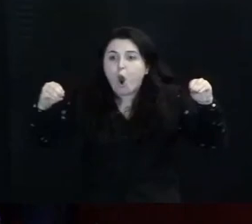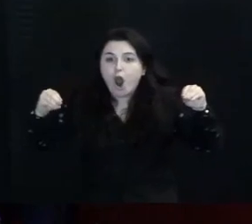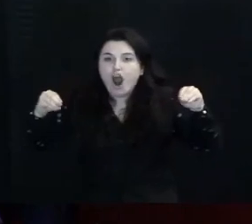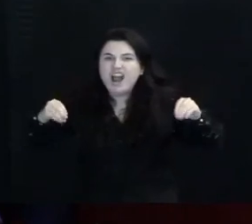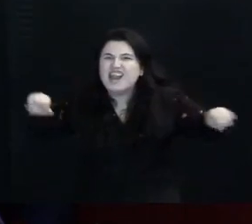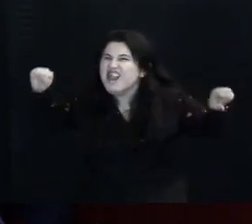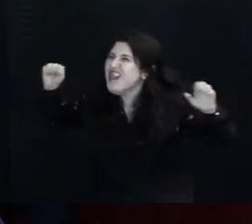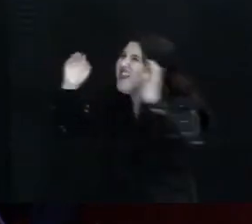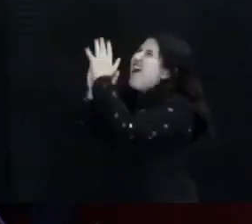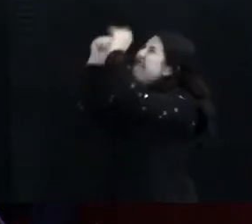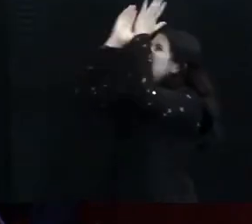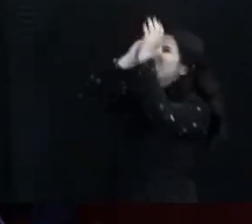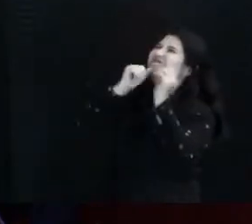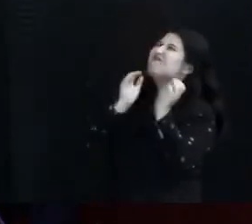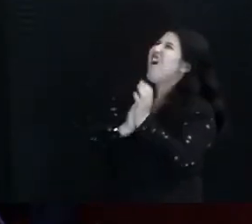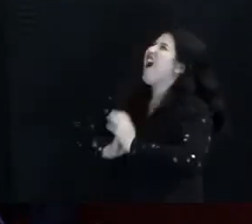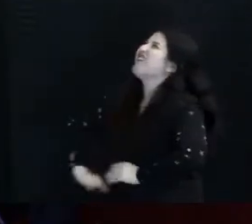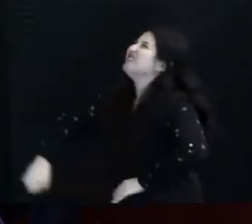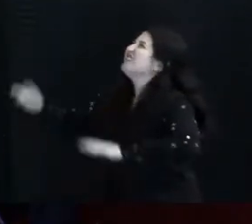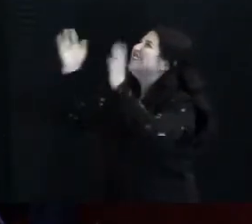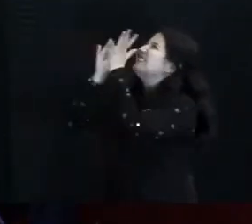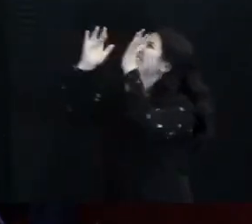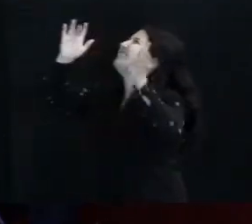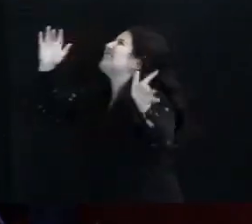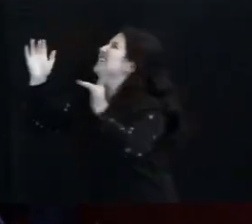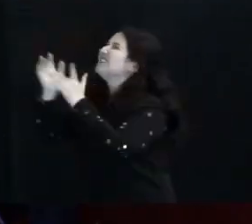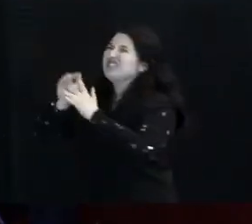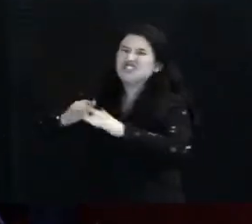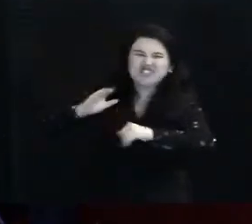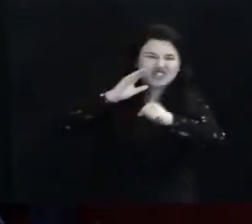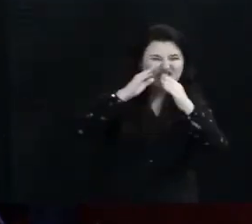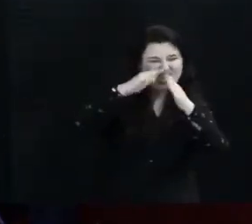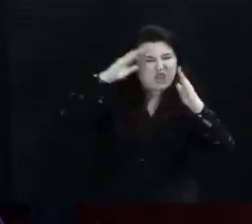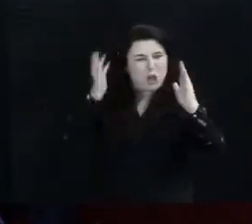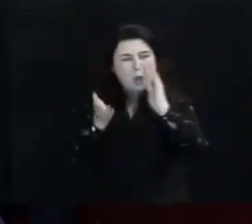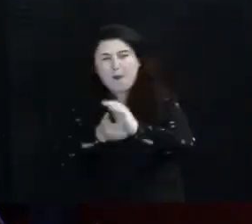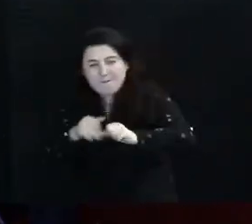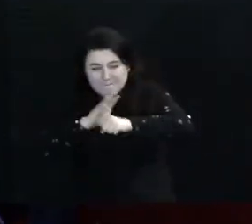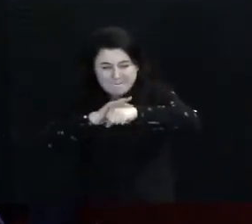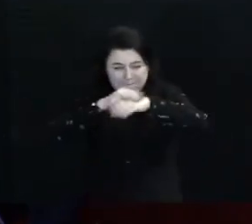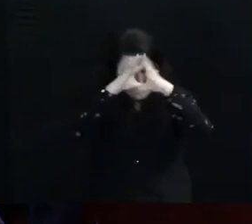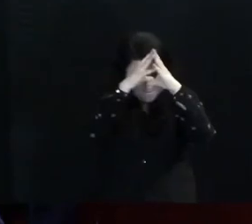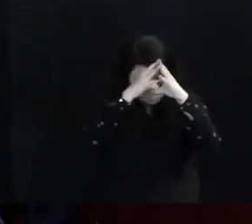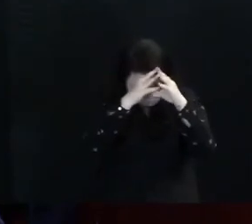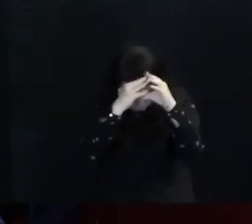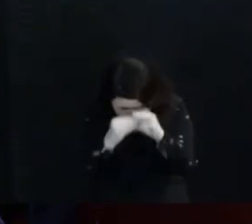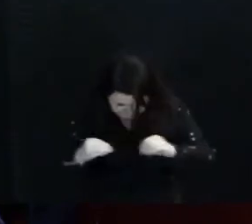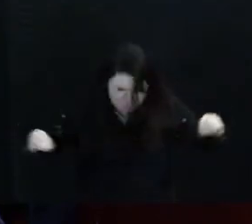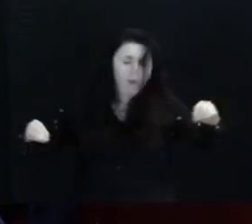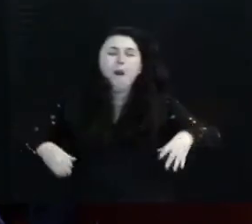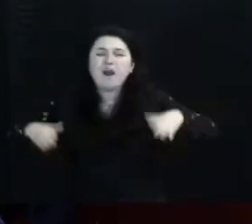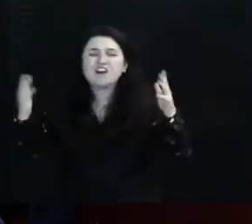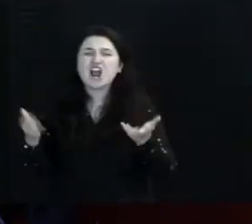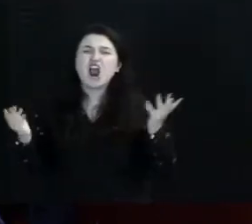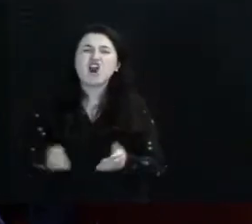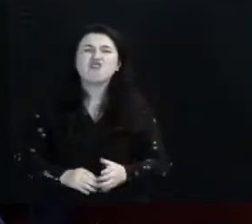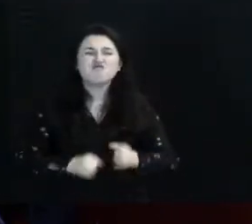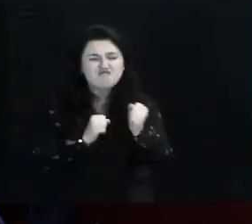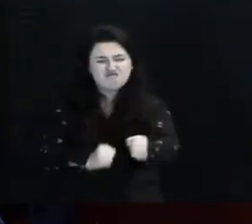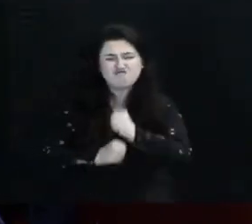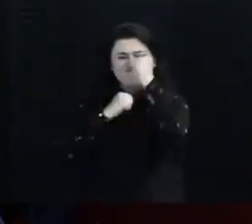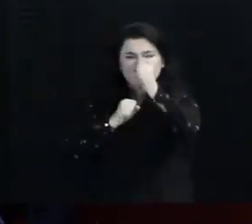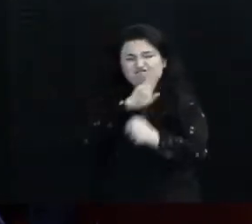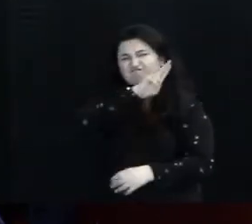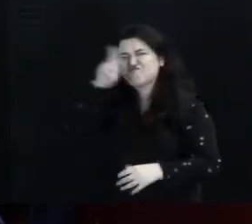Louvado seja Jesus Jesus Toda a enfermidade recue agora No poder do nome de Jesus